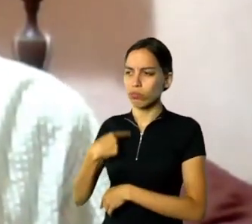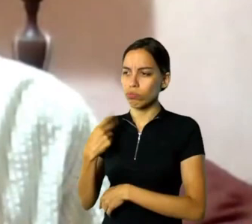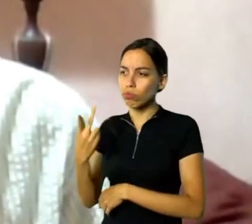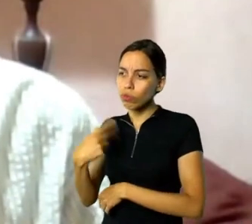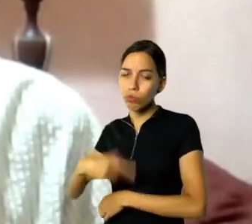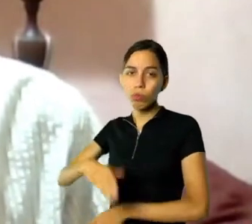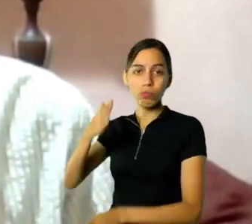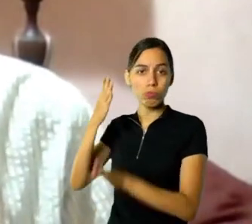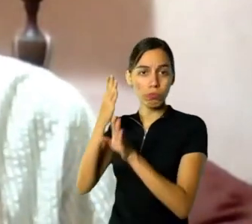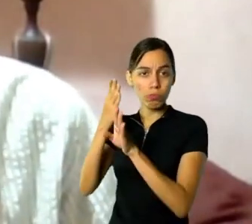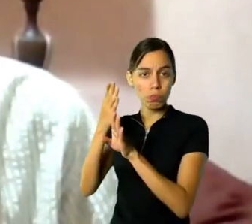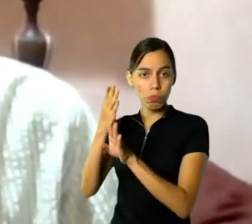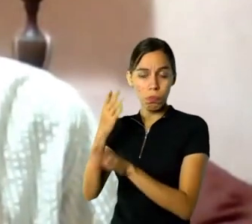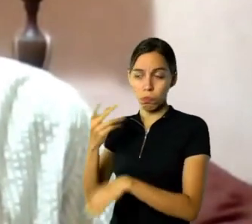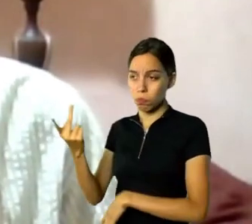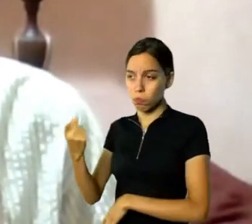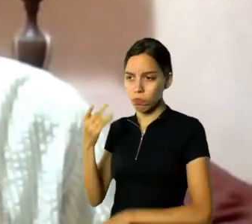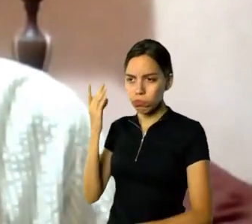Corações,